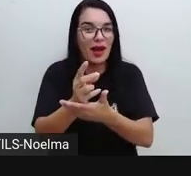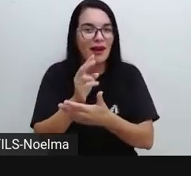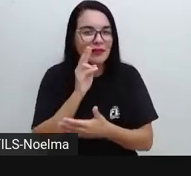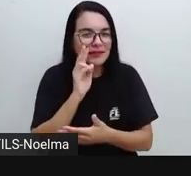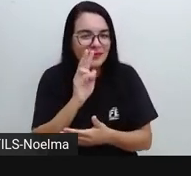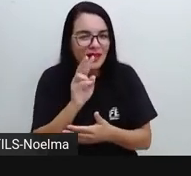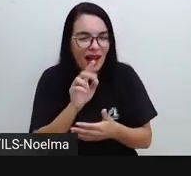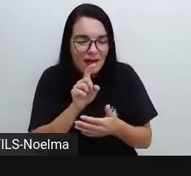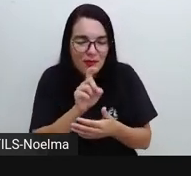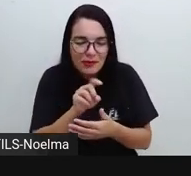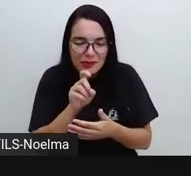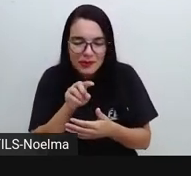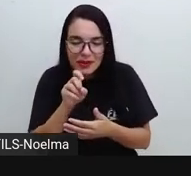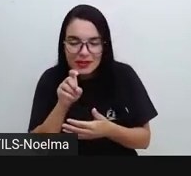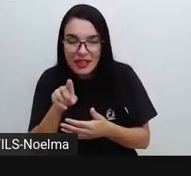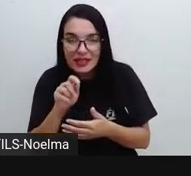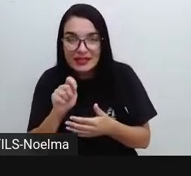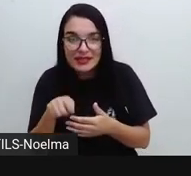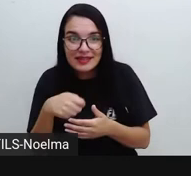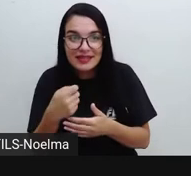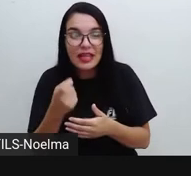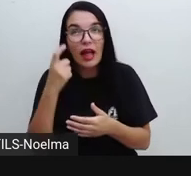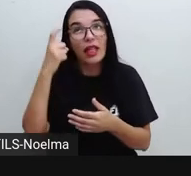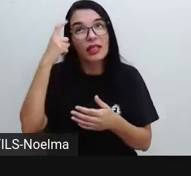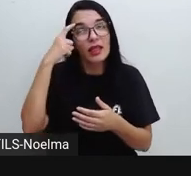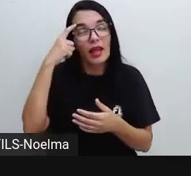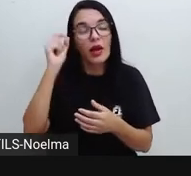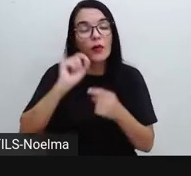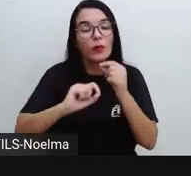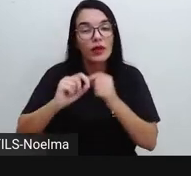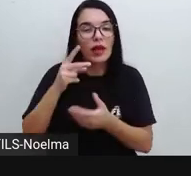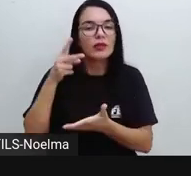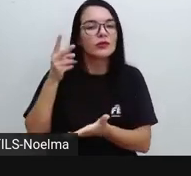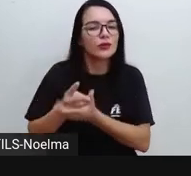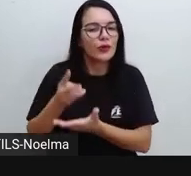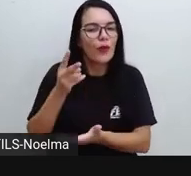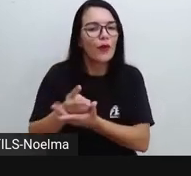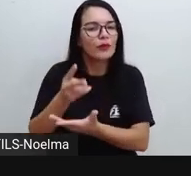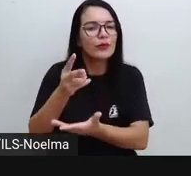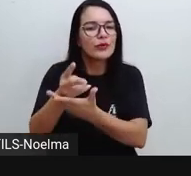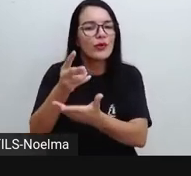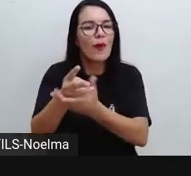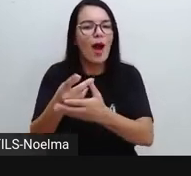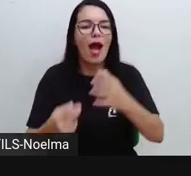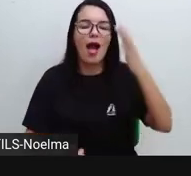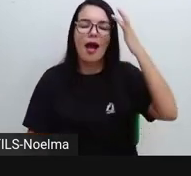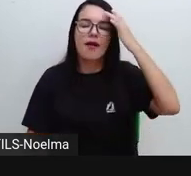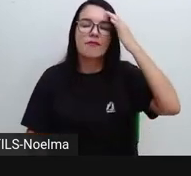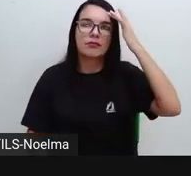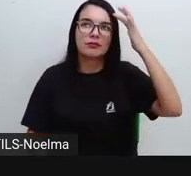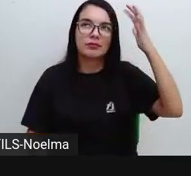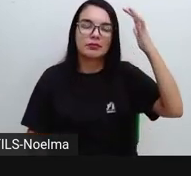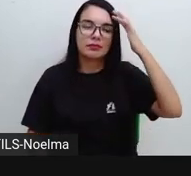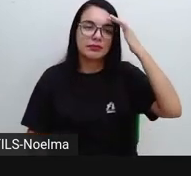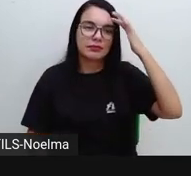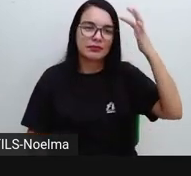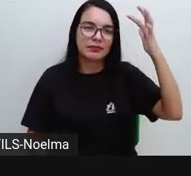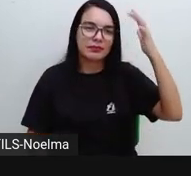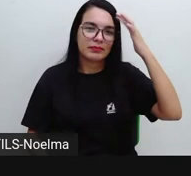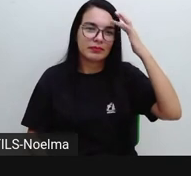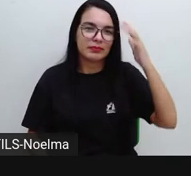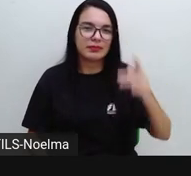com as reticências e que dá a ideia também o próprio texto em si já é utilizado de base